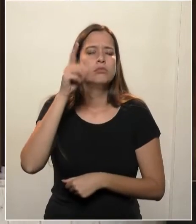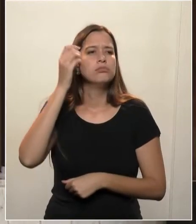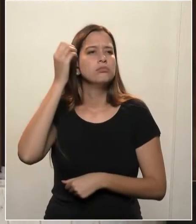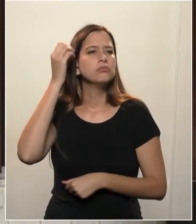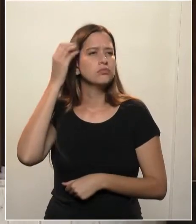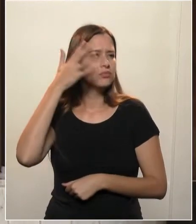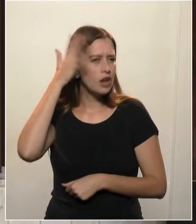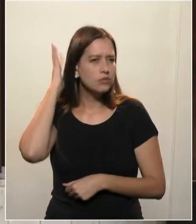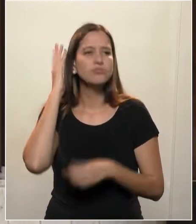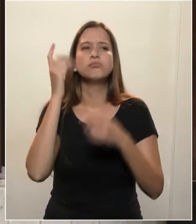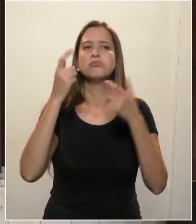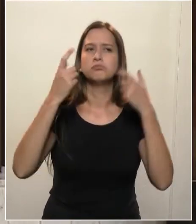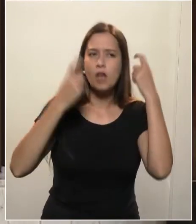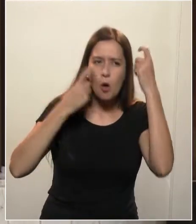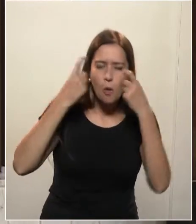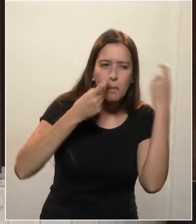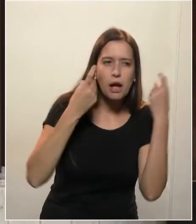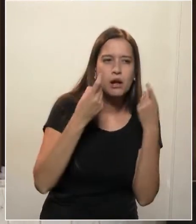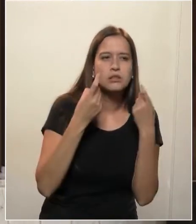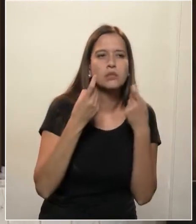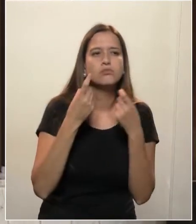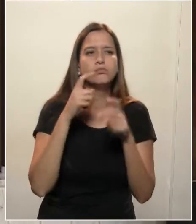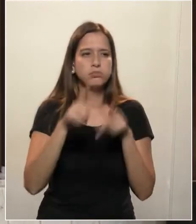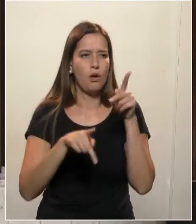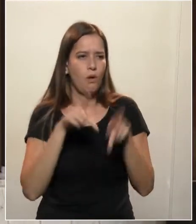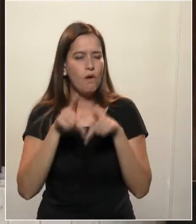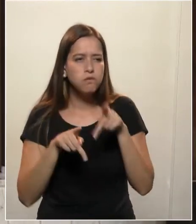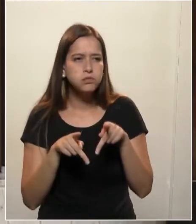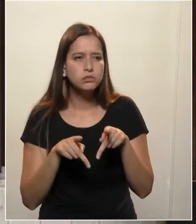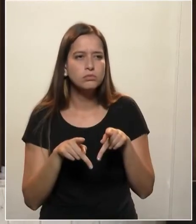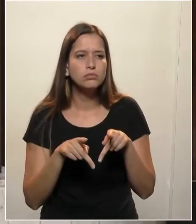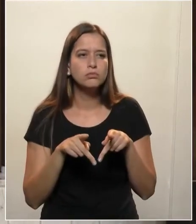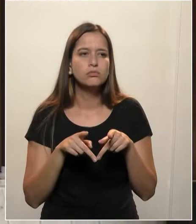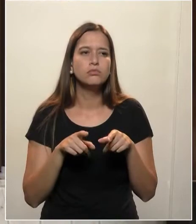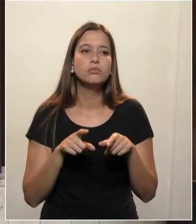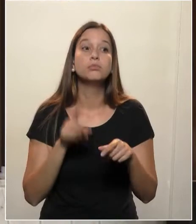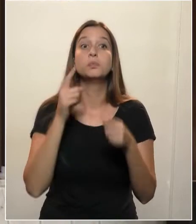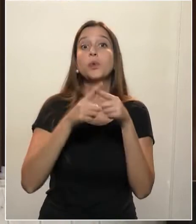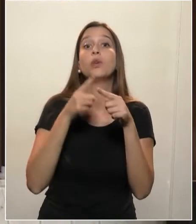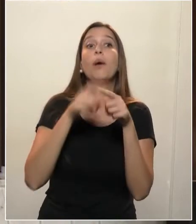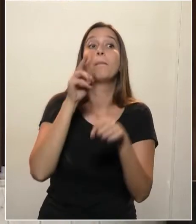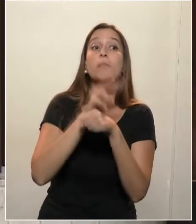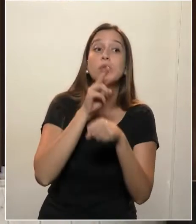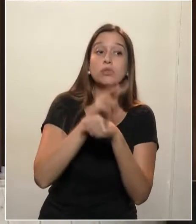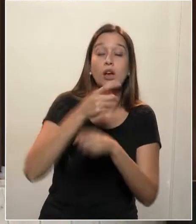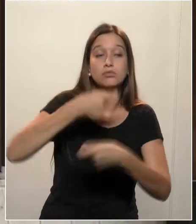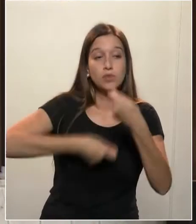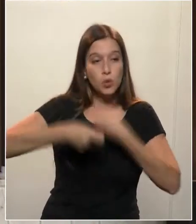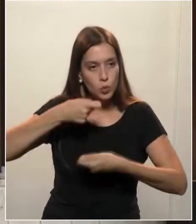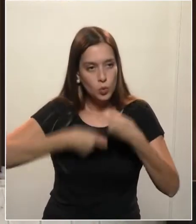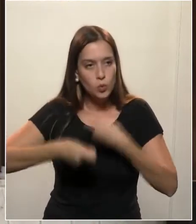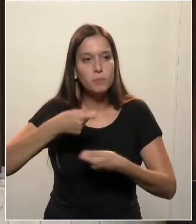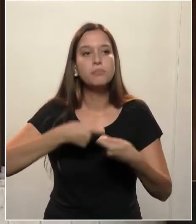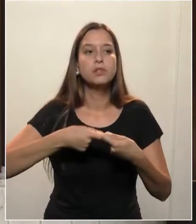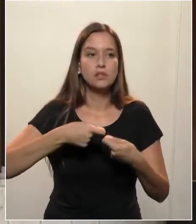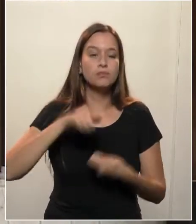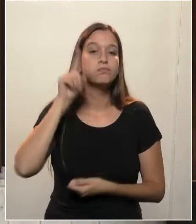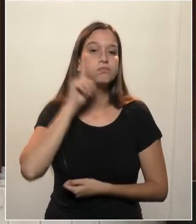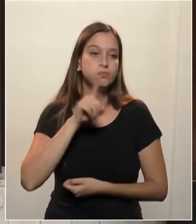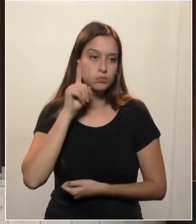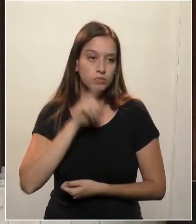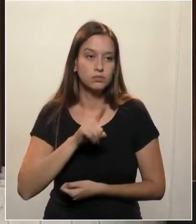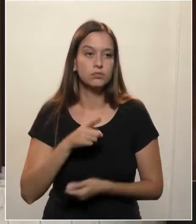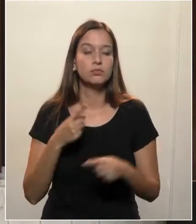É para blindar a economia dos Estados Unidos. No fundo é isso. Porque eles